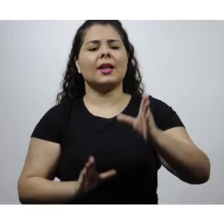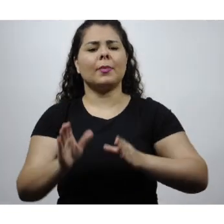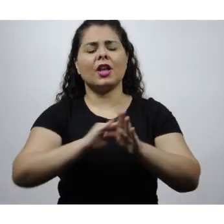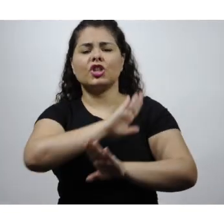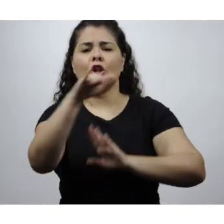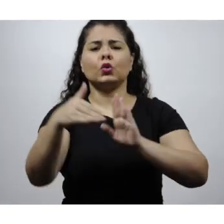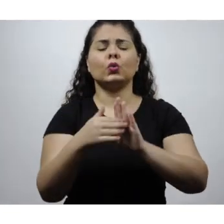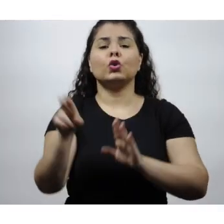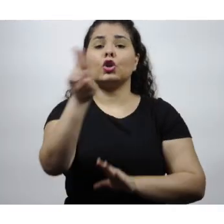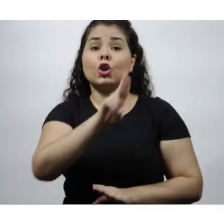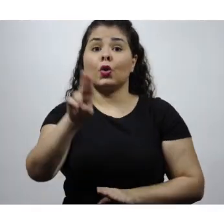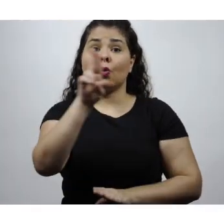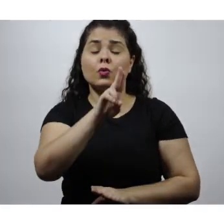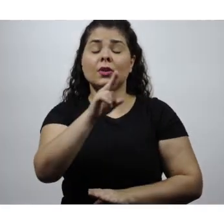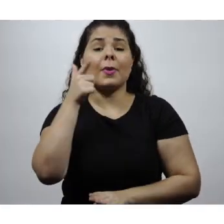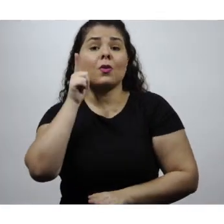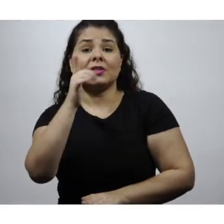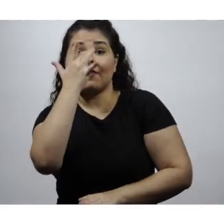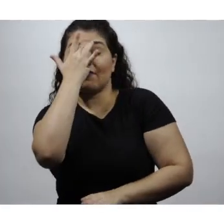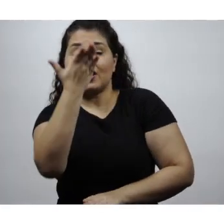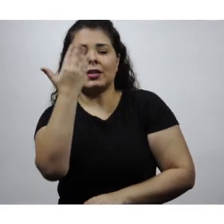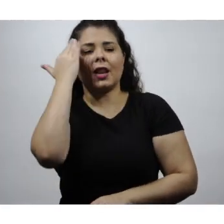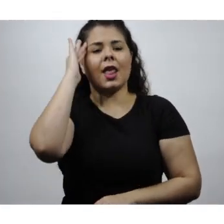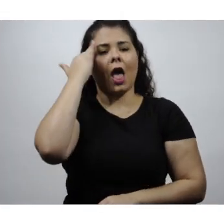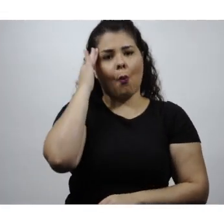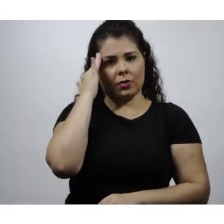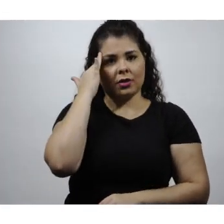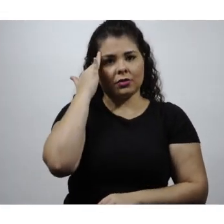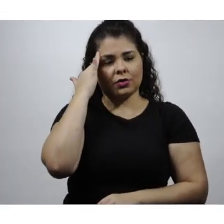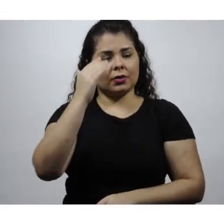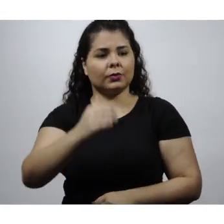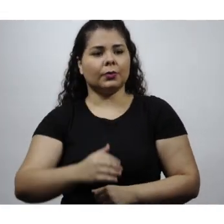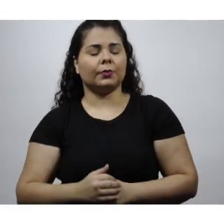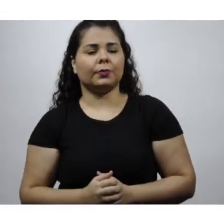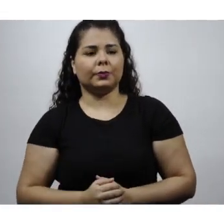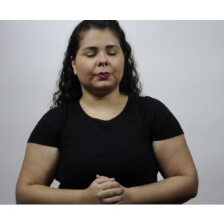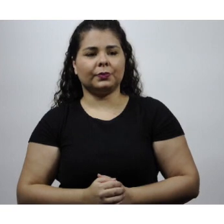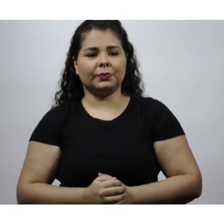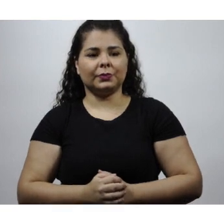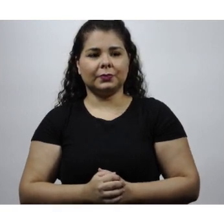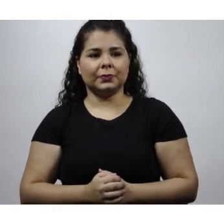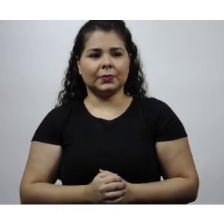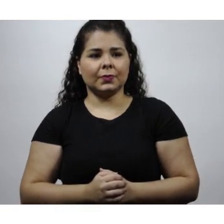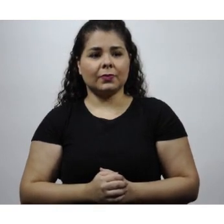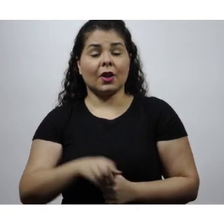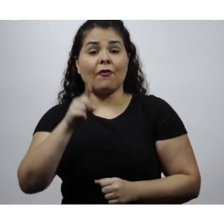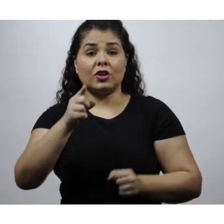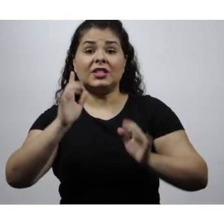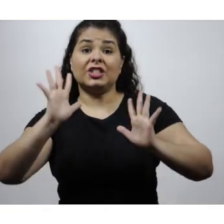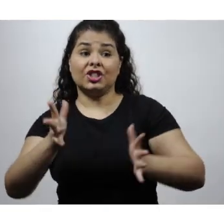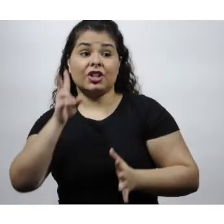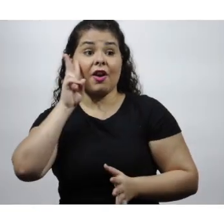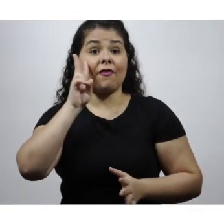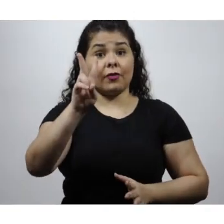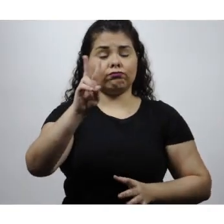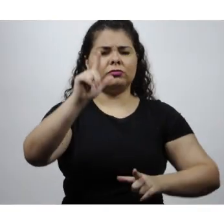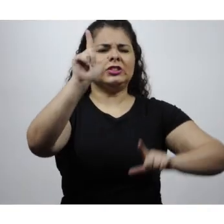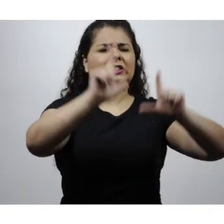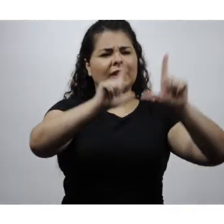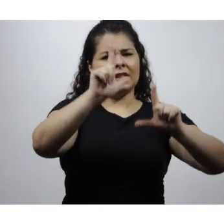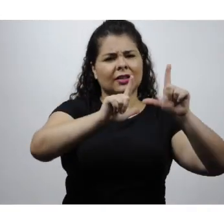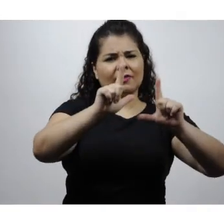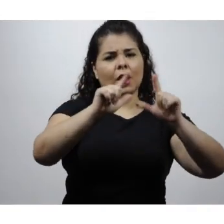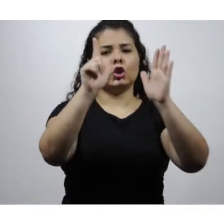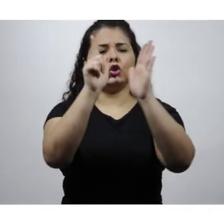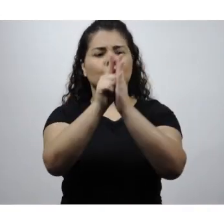Recursos de acessibilidade. Tudo aquilo que é feito para facilitar o entendimento do que está escrito é um recurso de acessibilidade. Você deve ter visto na TV,